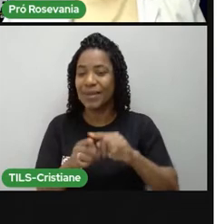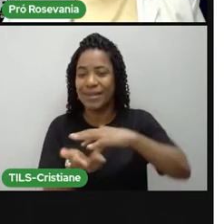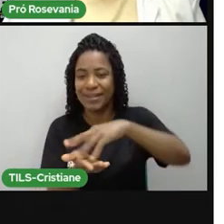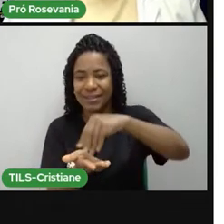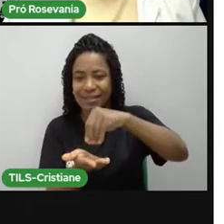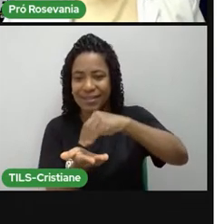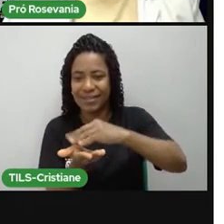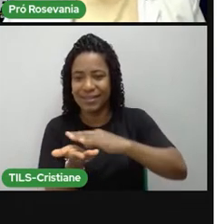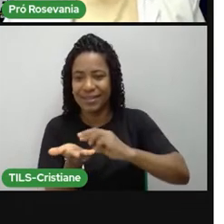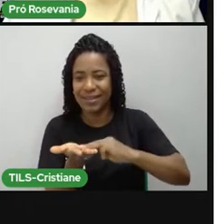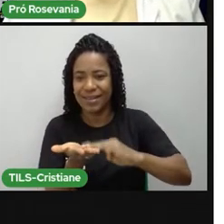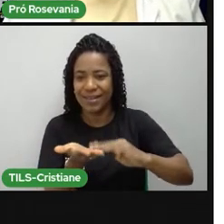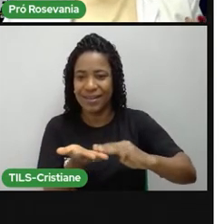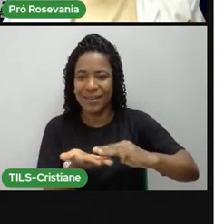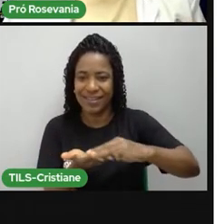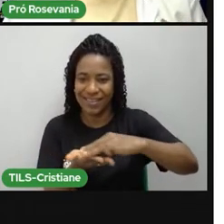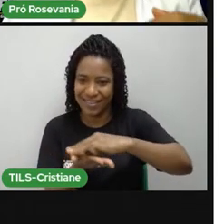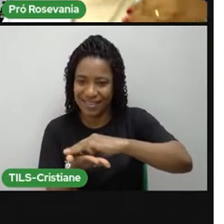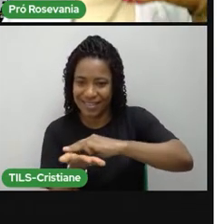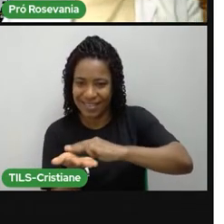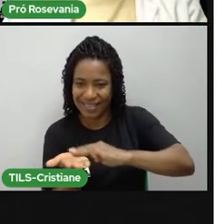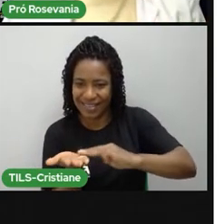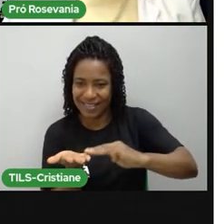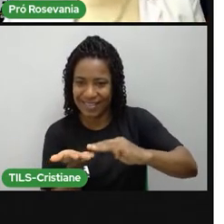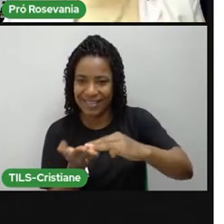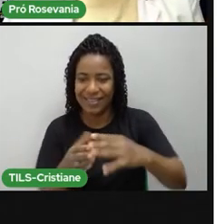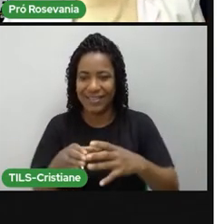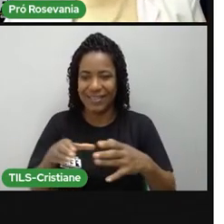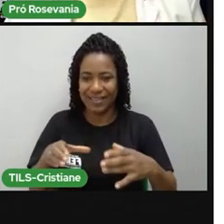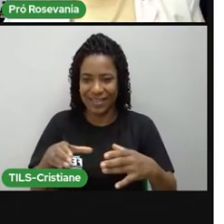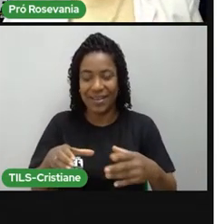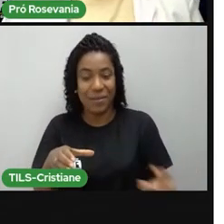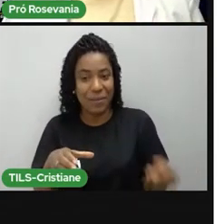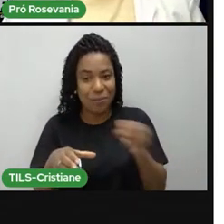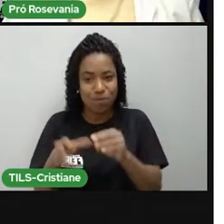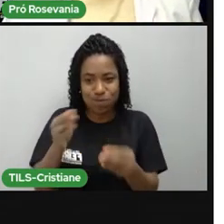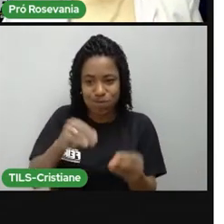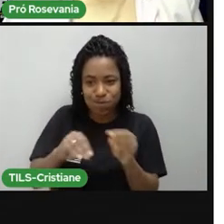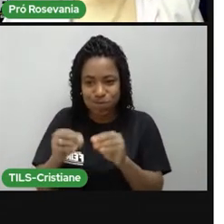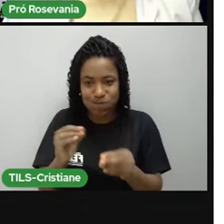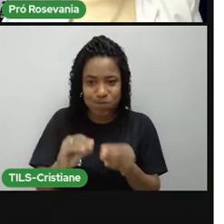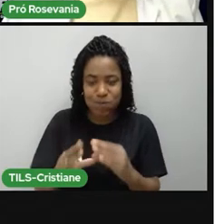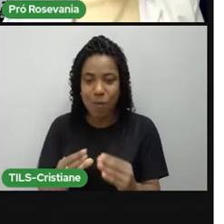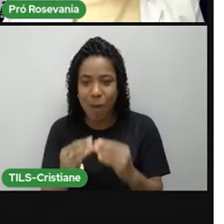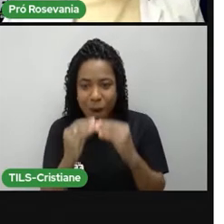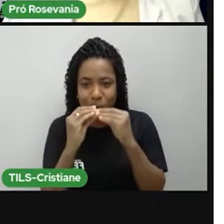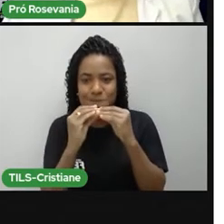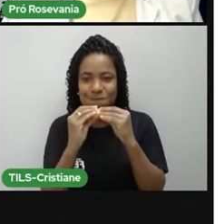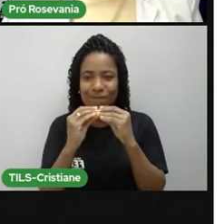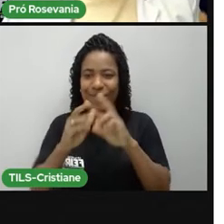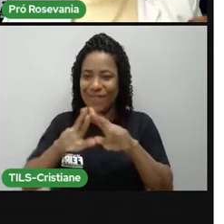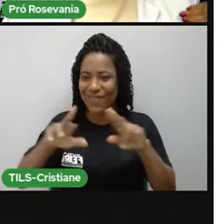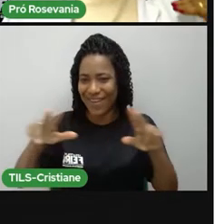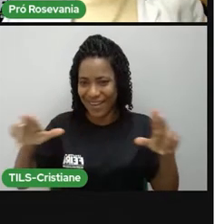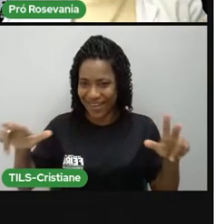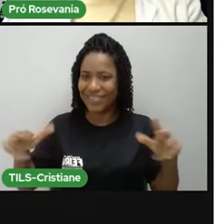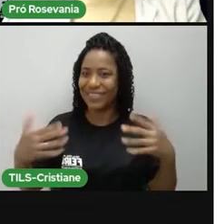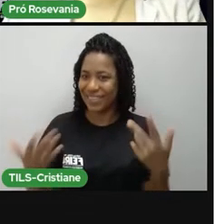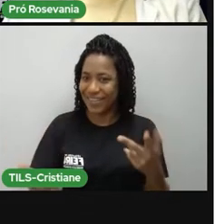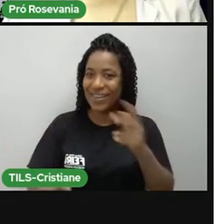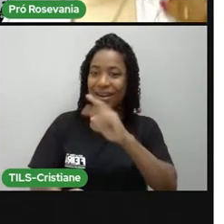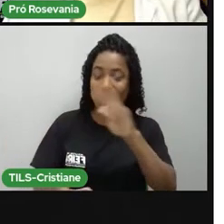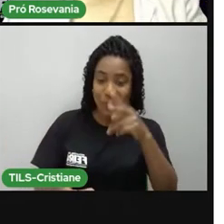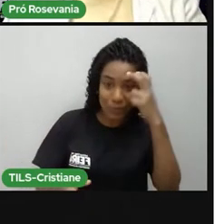aí a gente percebe ali que hoje a gente bota uma série de recheios. Então, é a cultura, a gente vai ser, a gente, né,